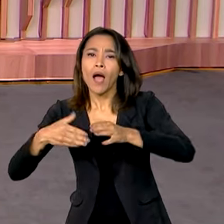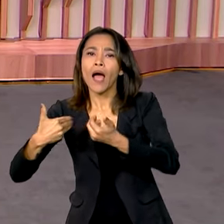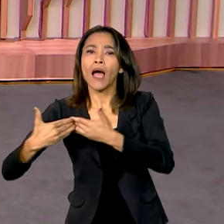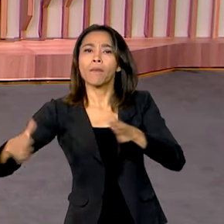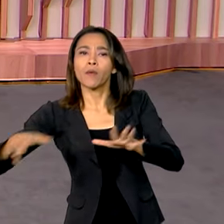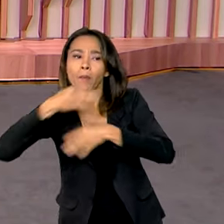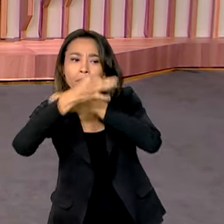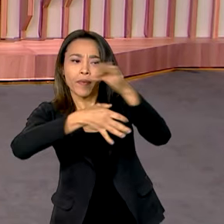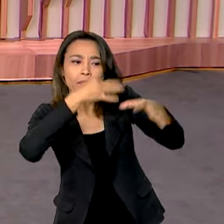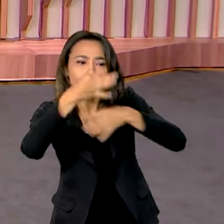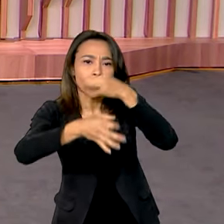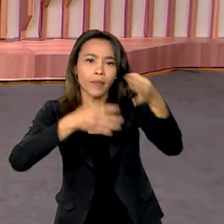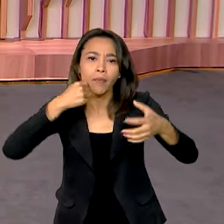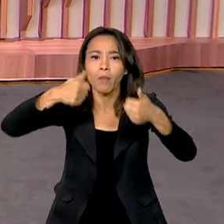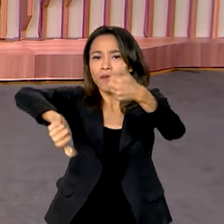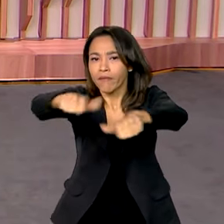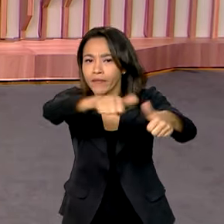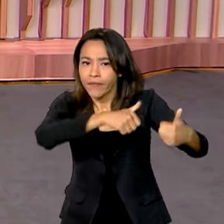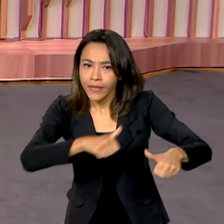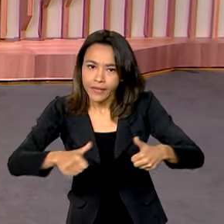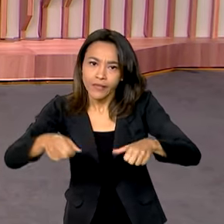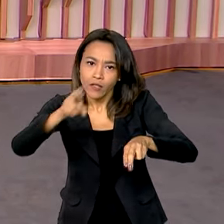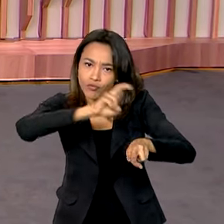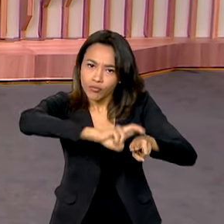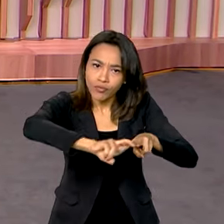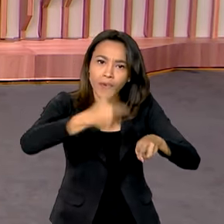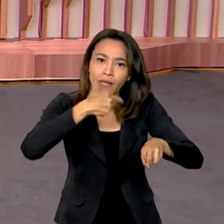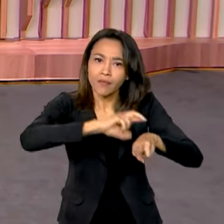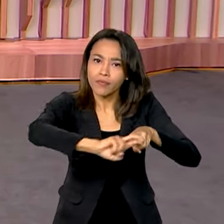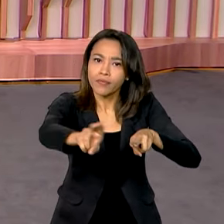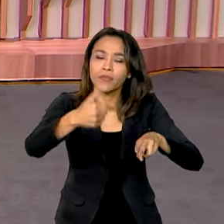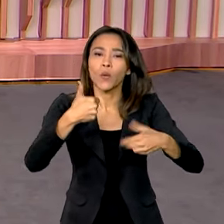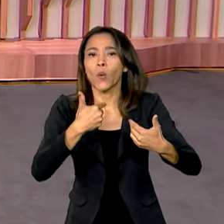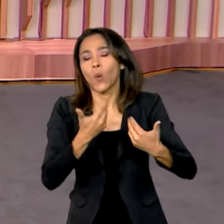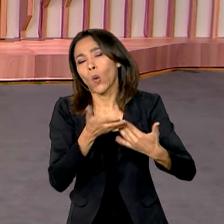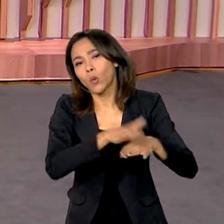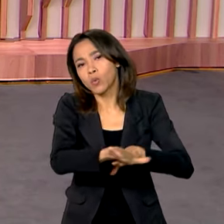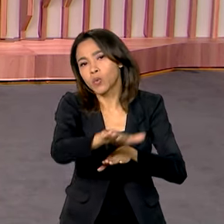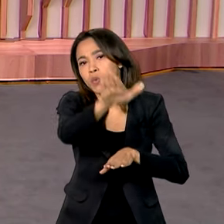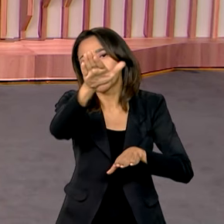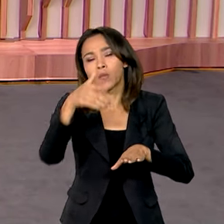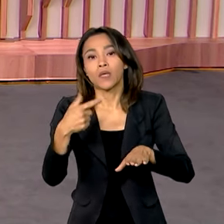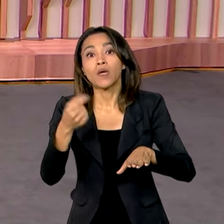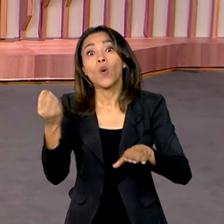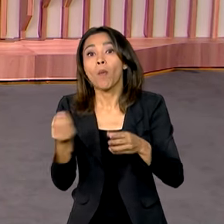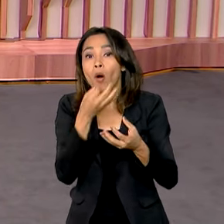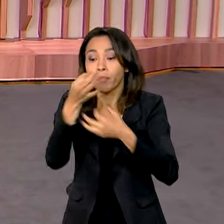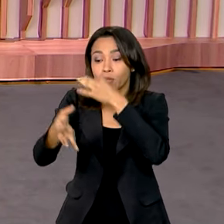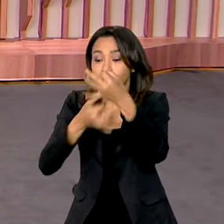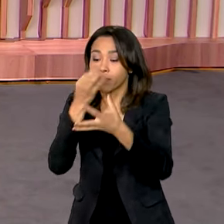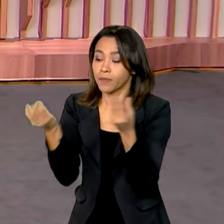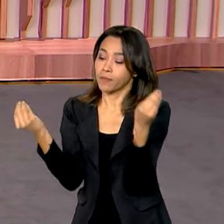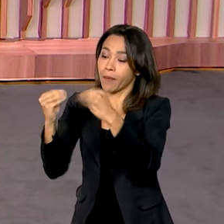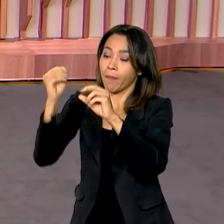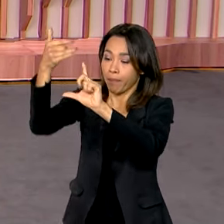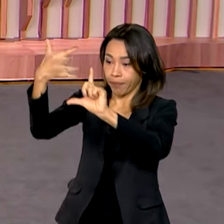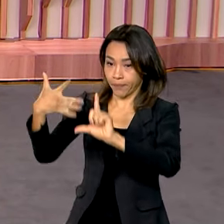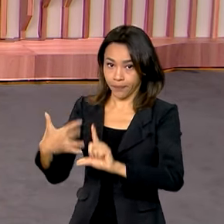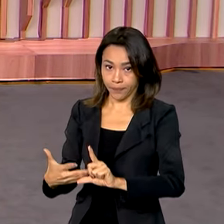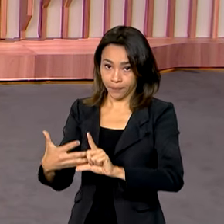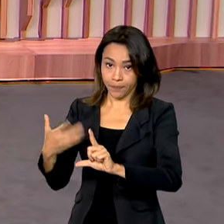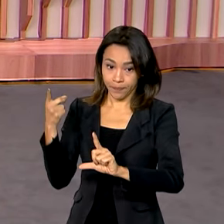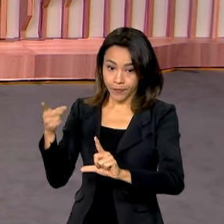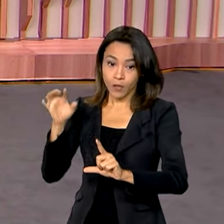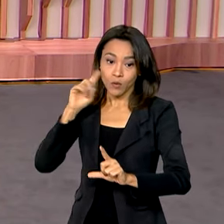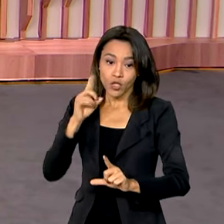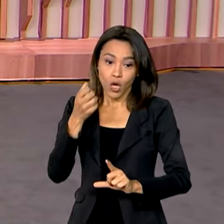ferroviário e rodoviário. A população poderá contribuir com sugestões através da plataforma Participa Brasil de